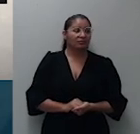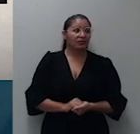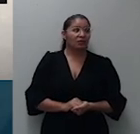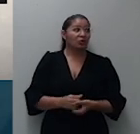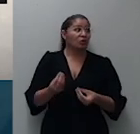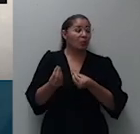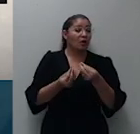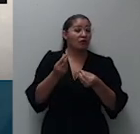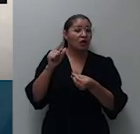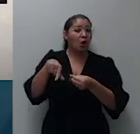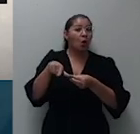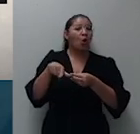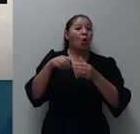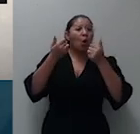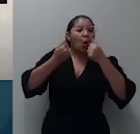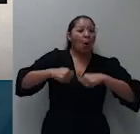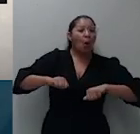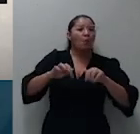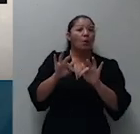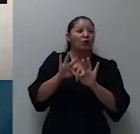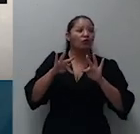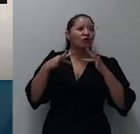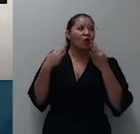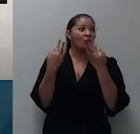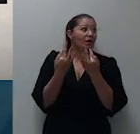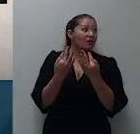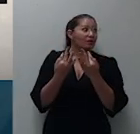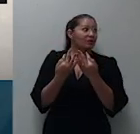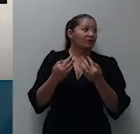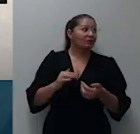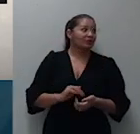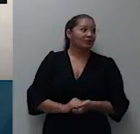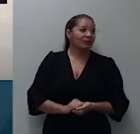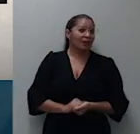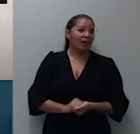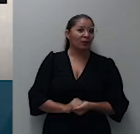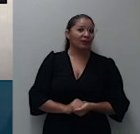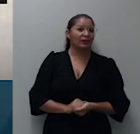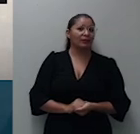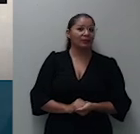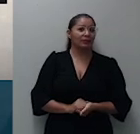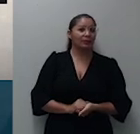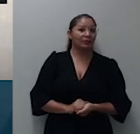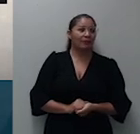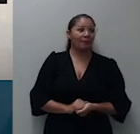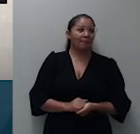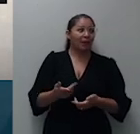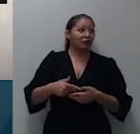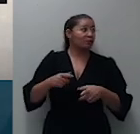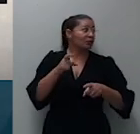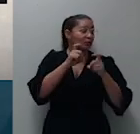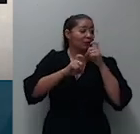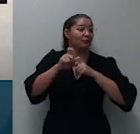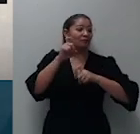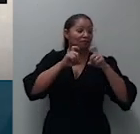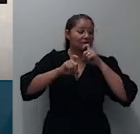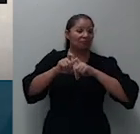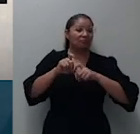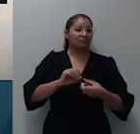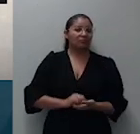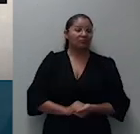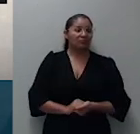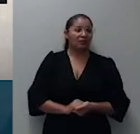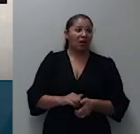poder familiar e seus desdobramentos bem ainda as excludentes legais ao usufruto e administração tem-se que ao menos até a abertura do